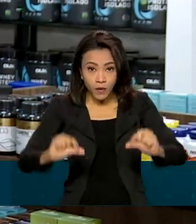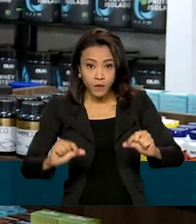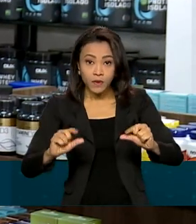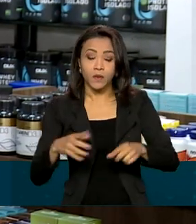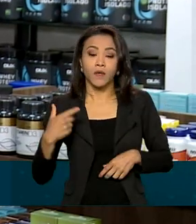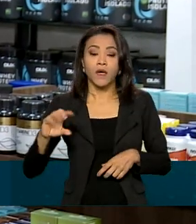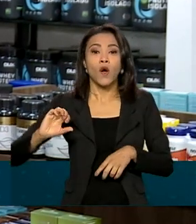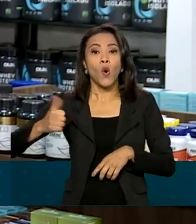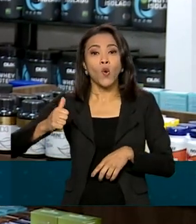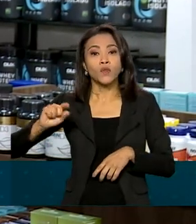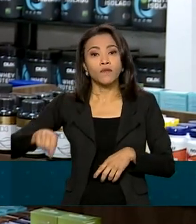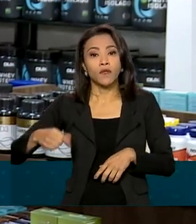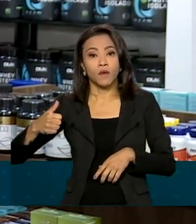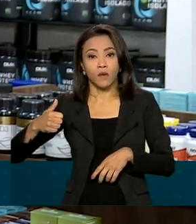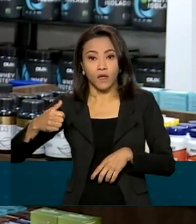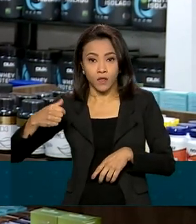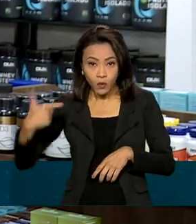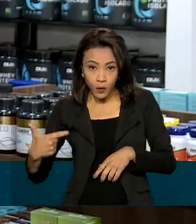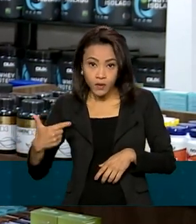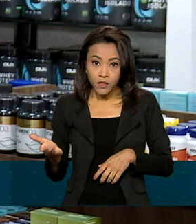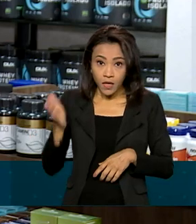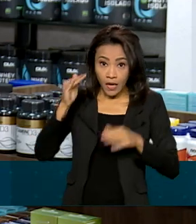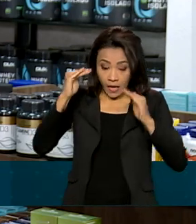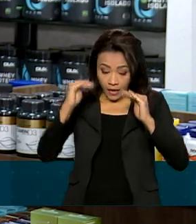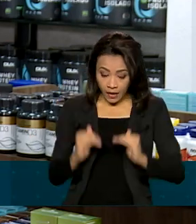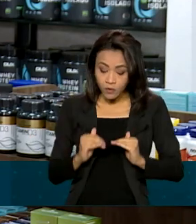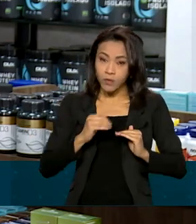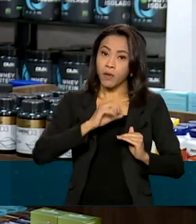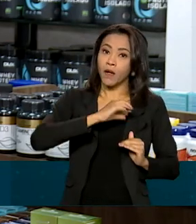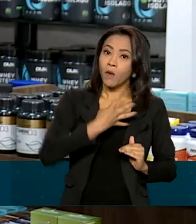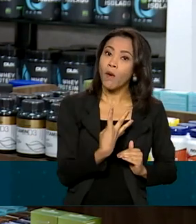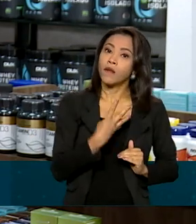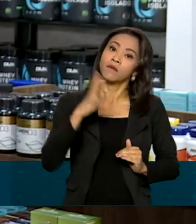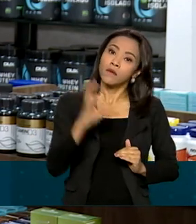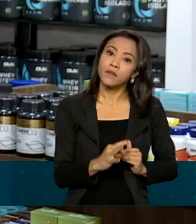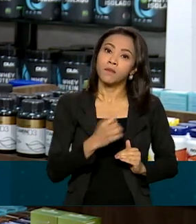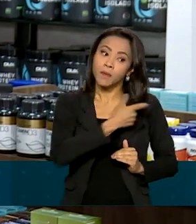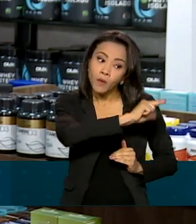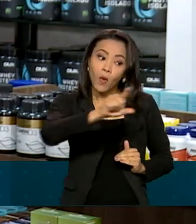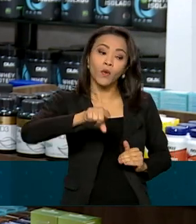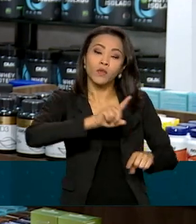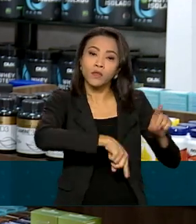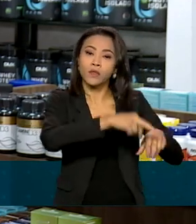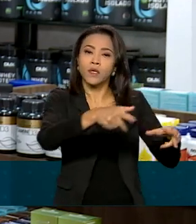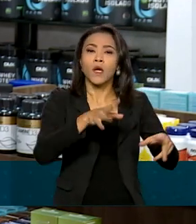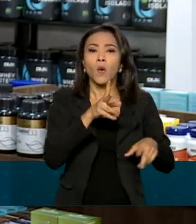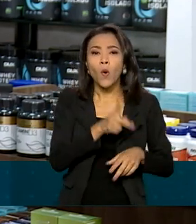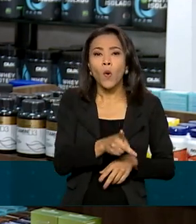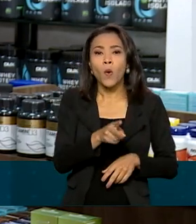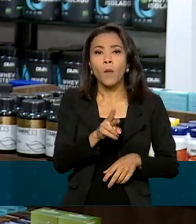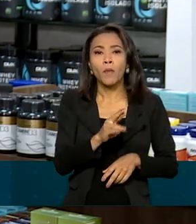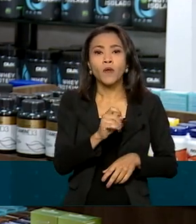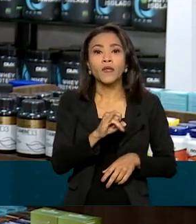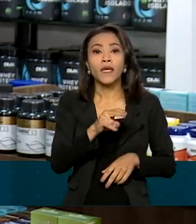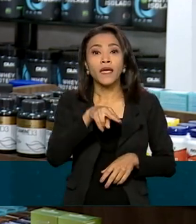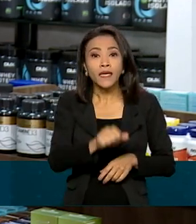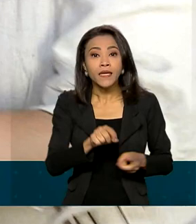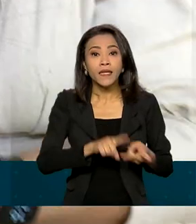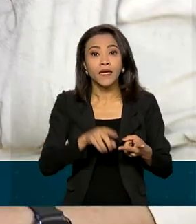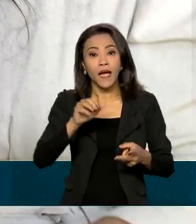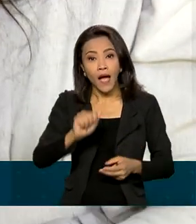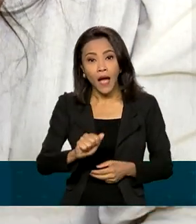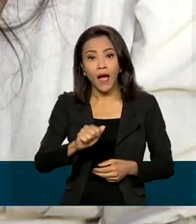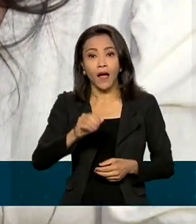11,2% para 4% os impostos de diversos outros produtos, como proteínas lácteas e abomina.